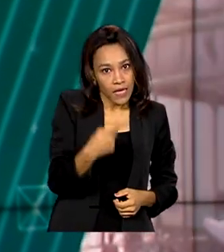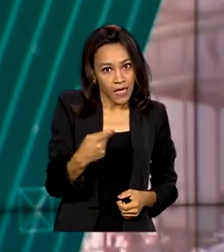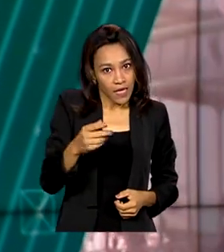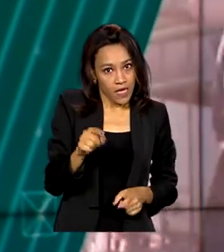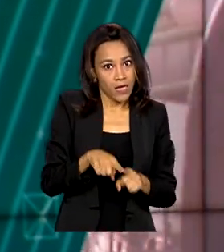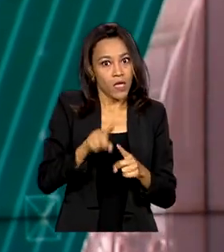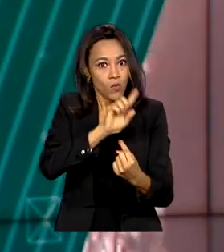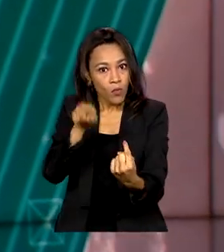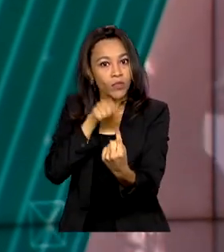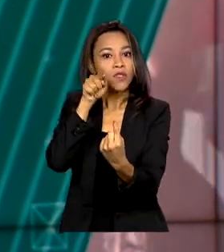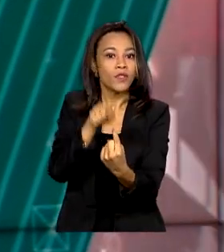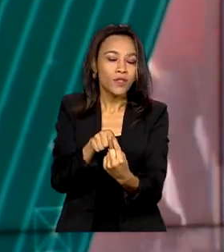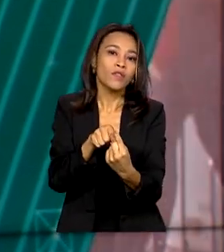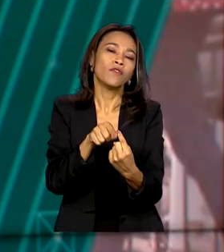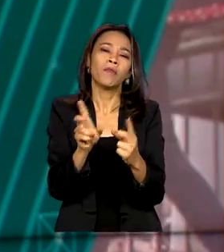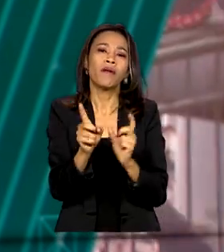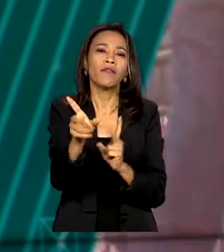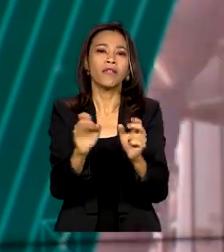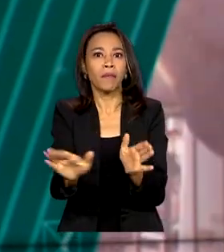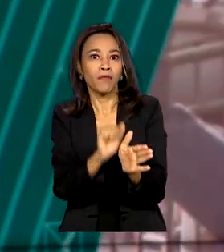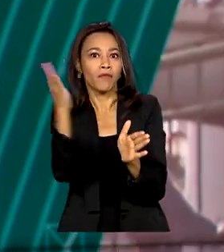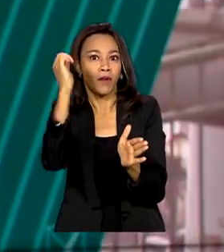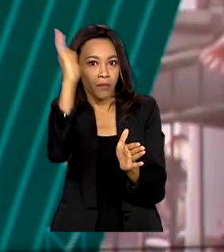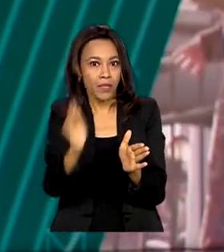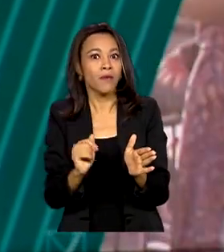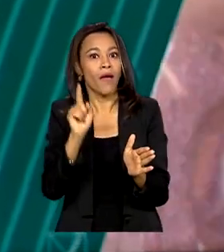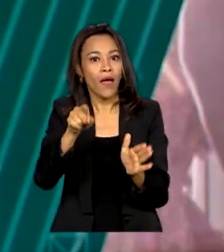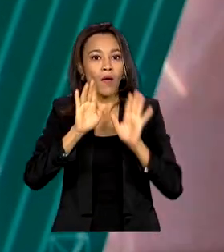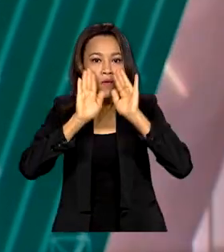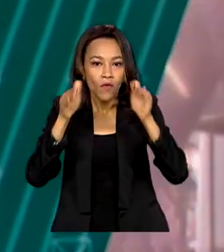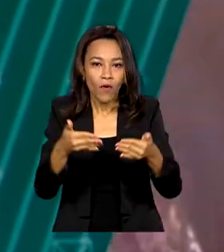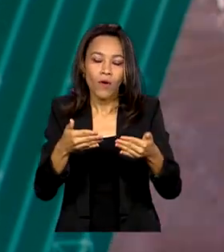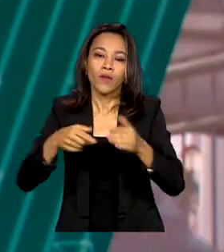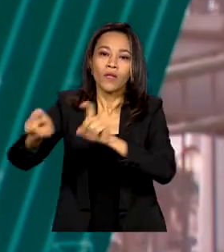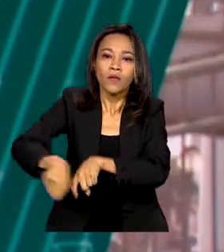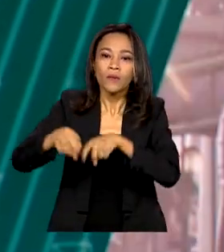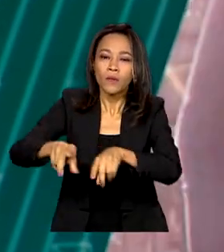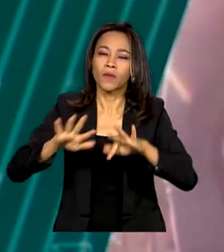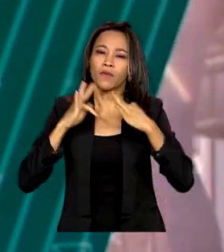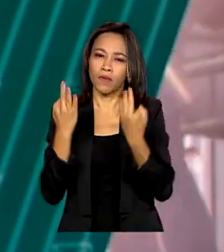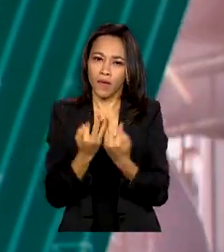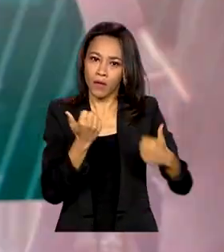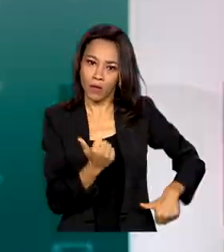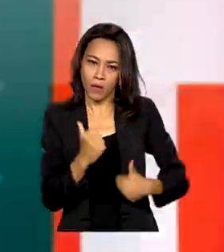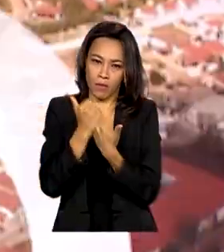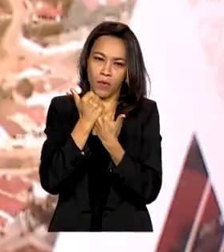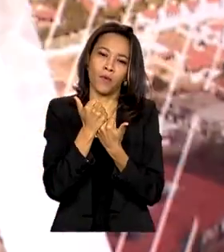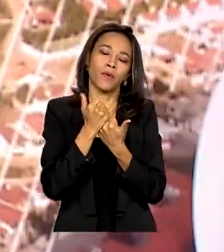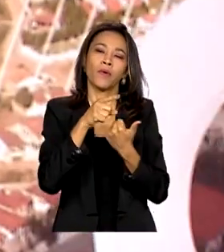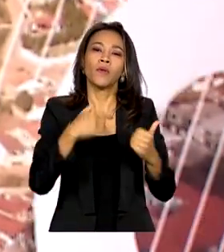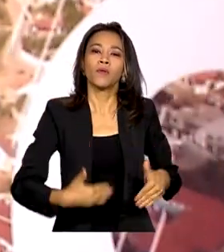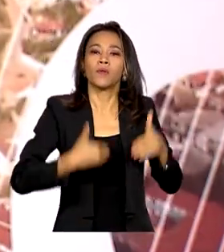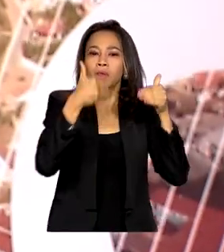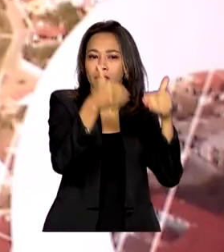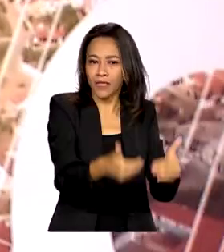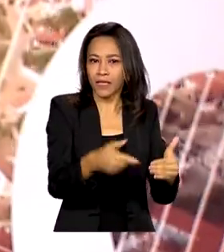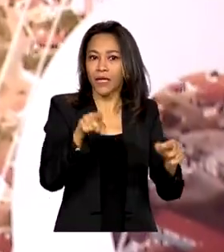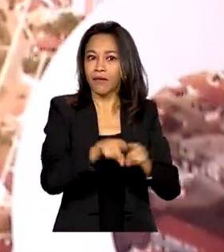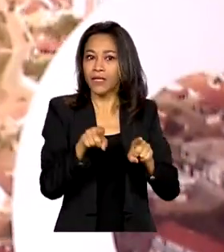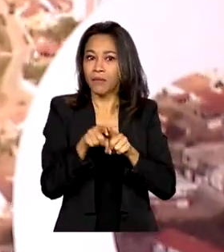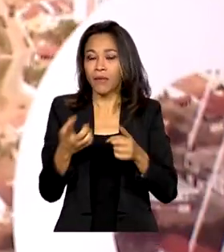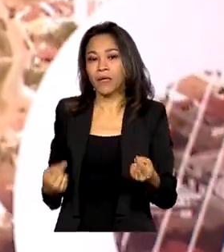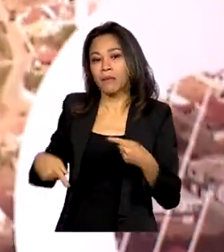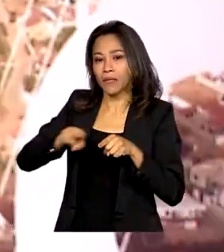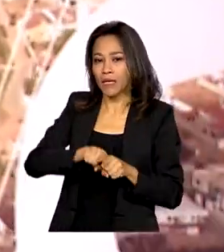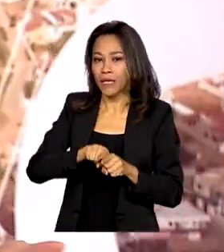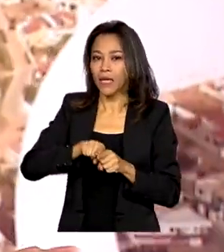é a meta da agricultura familiar. E isso a partir da inclusão do Ministério do Desenvolvimento Agrário no Conselho da Câmara de Comércio